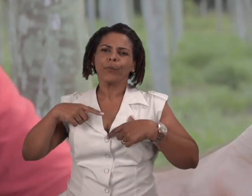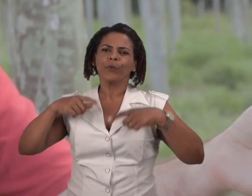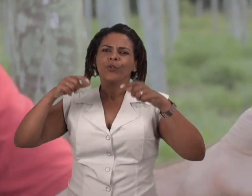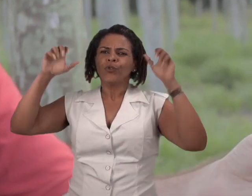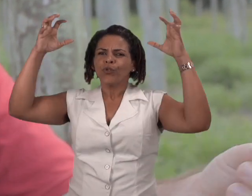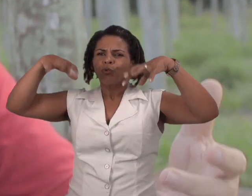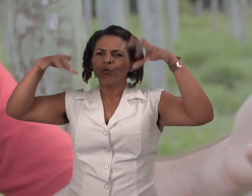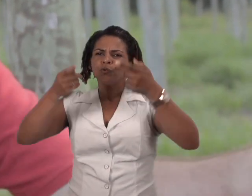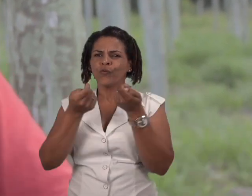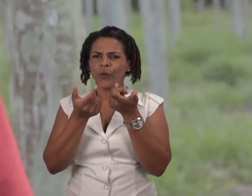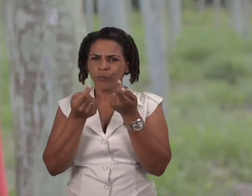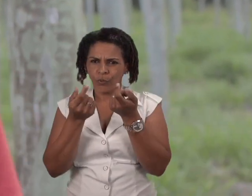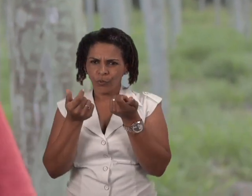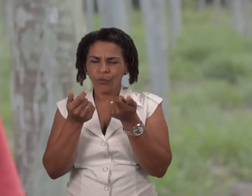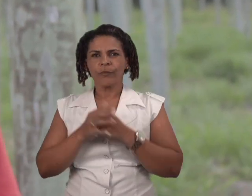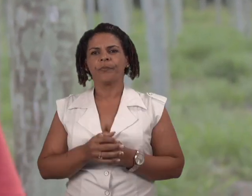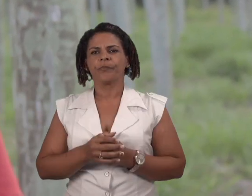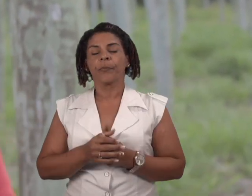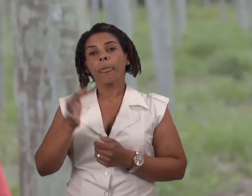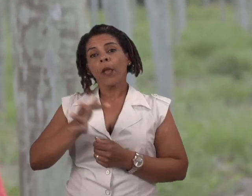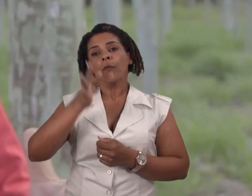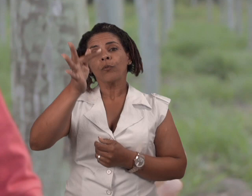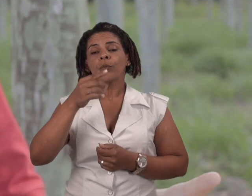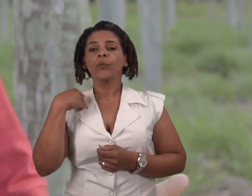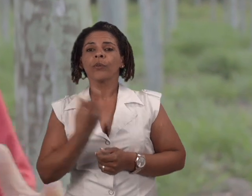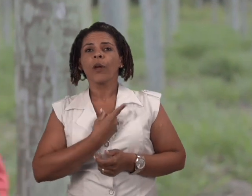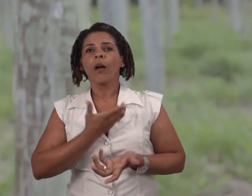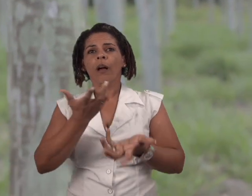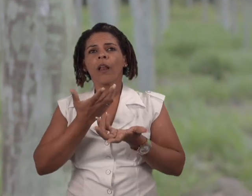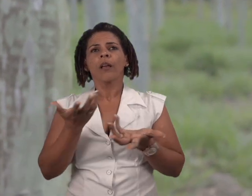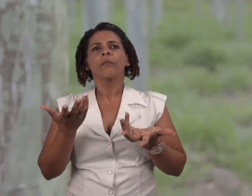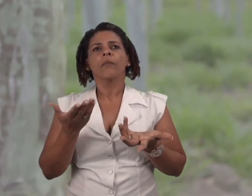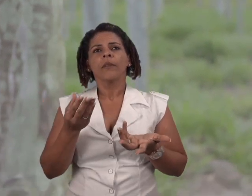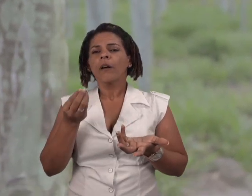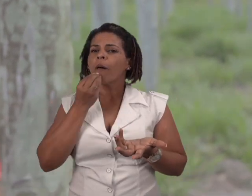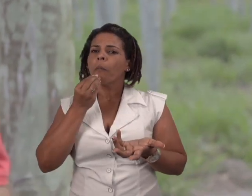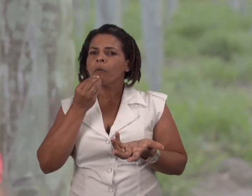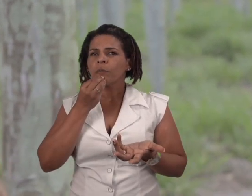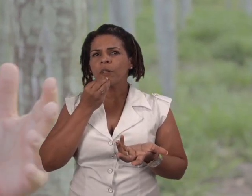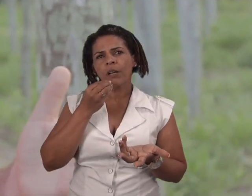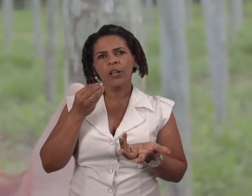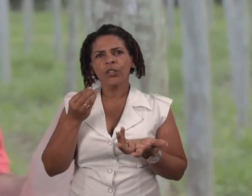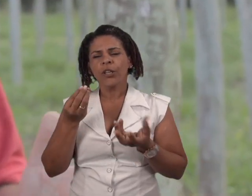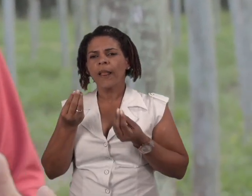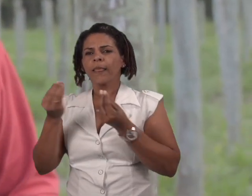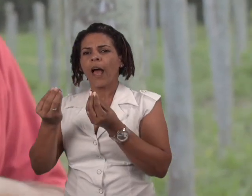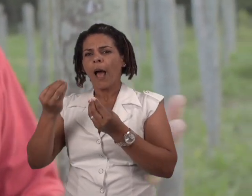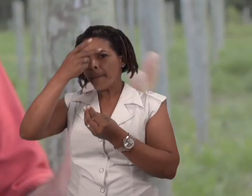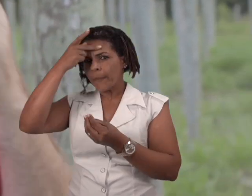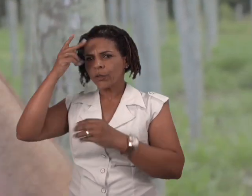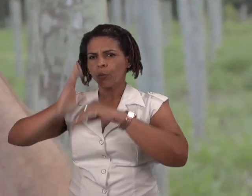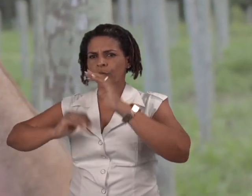dos problemas de seca que volta e meia nós temos tido. No futuro, nós pretendemos dar uma alternativa